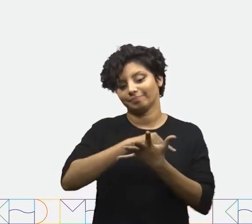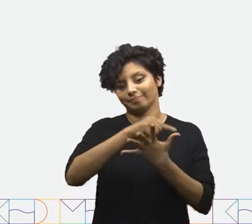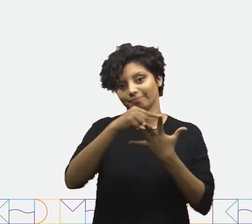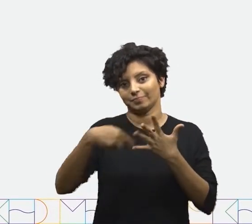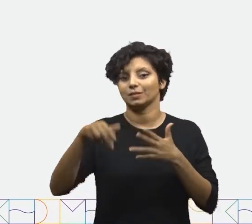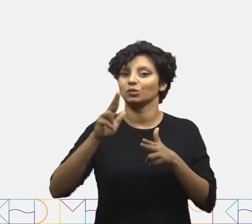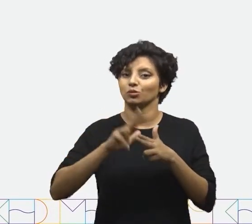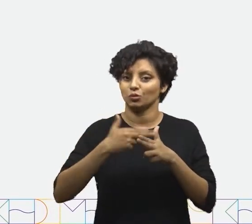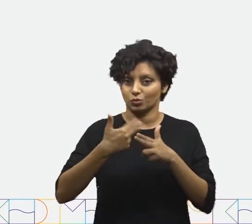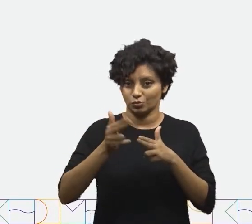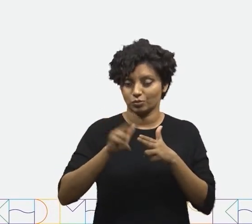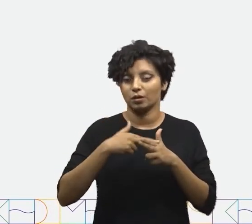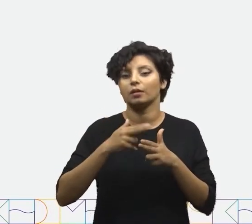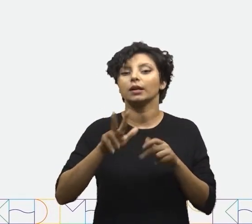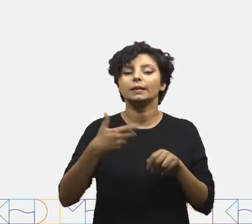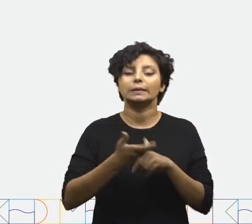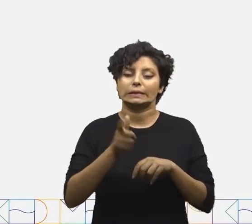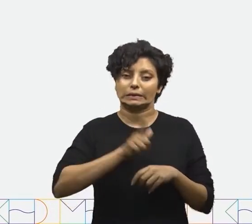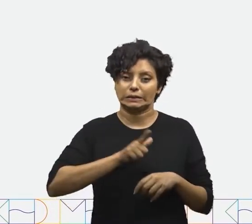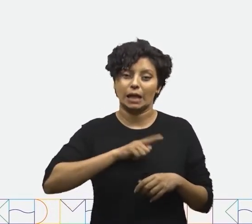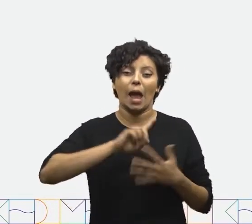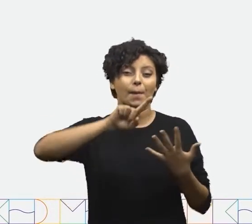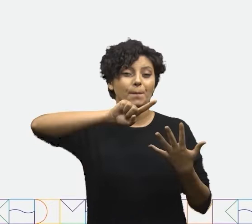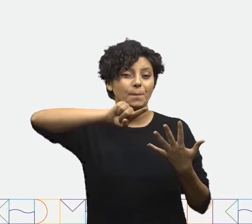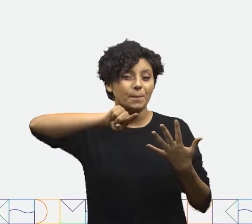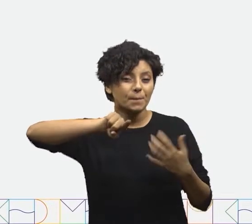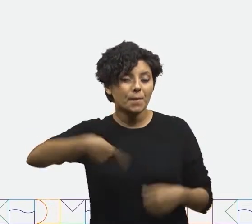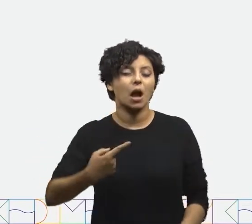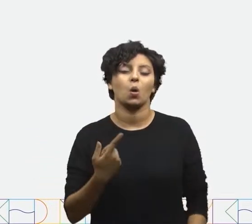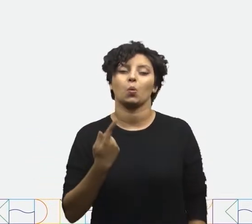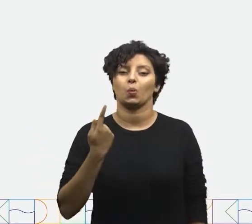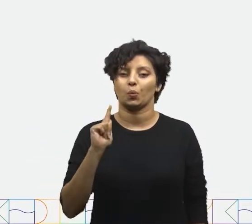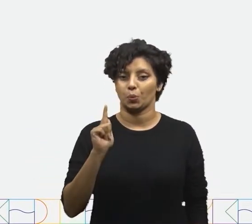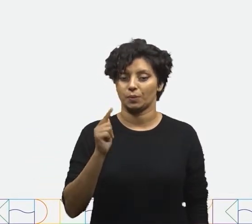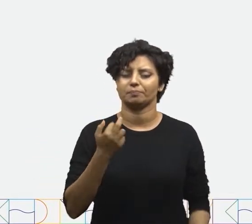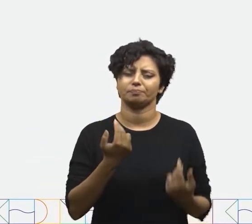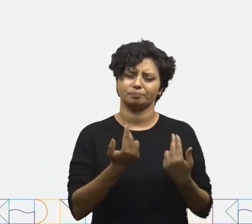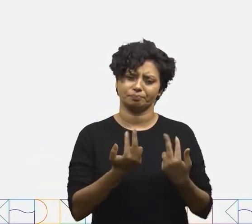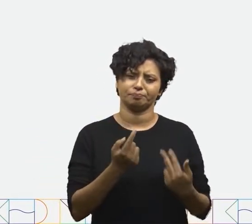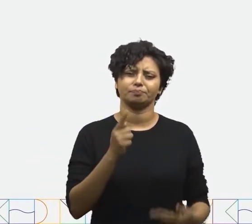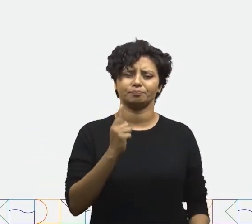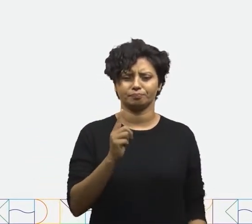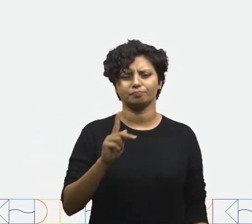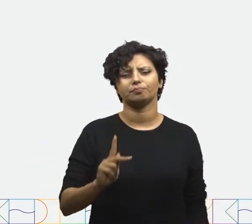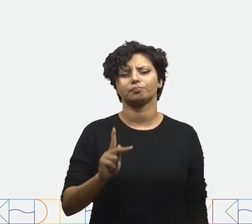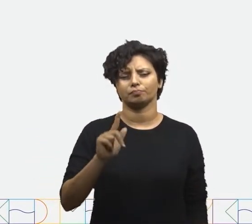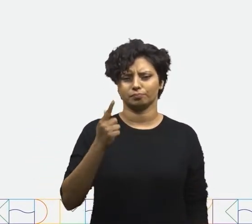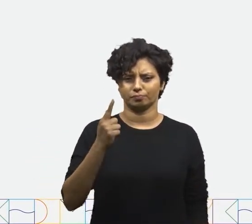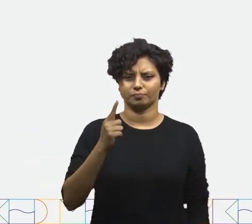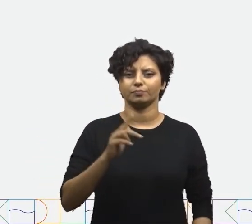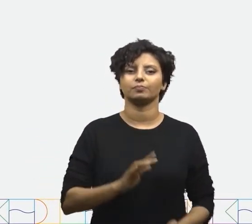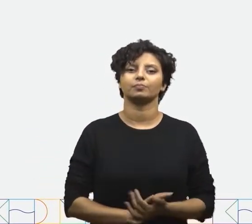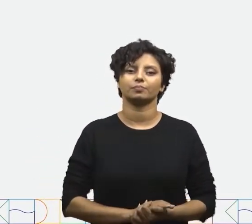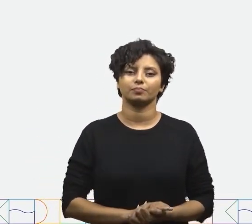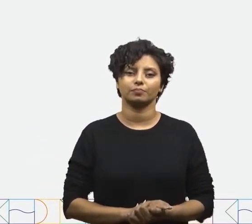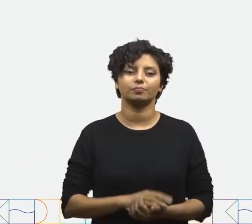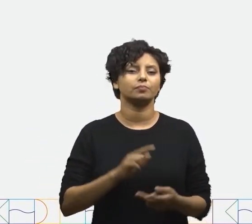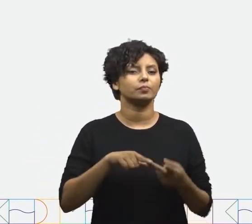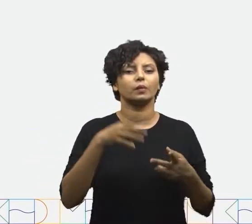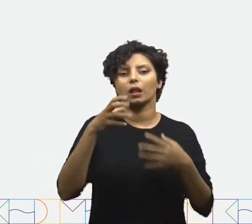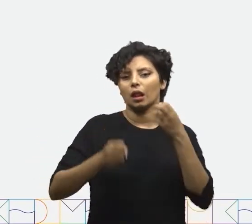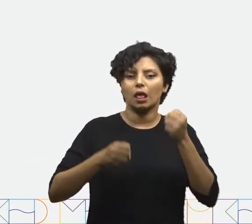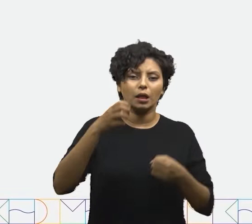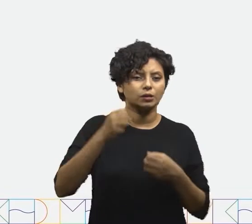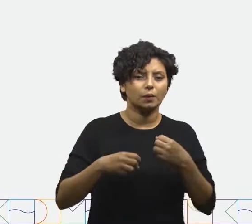achocolatado. E aí eu vou ter mil gramas, que é o mesmo que um quilograma. E o